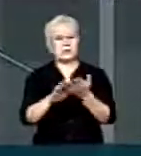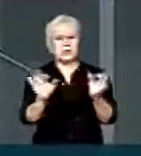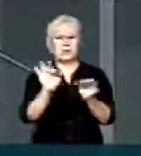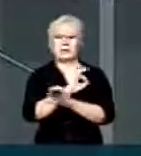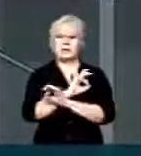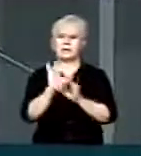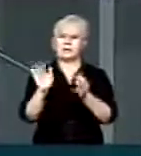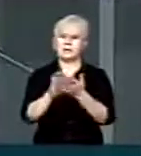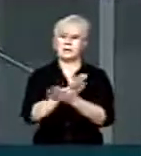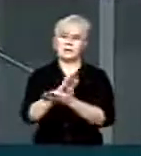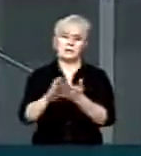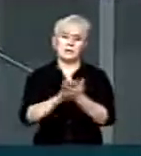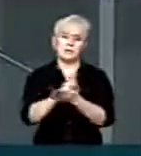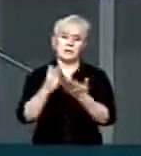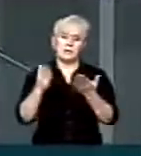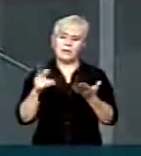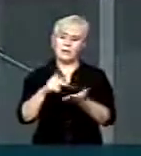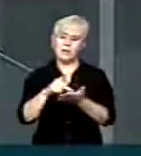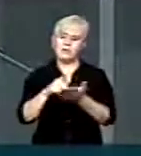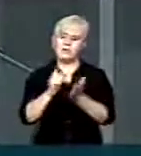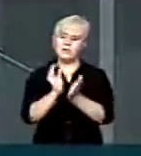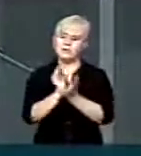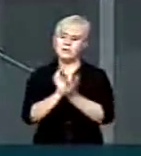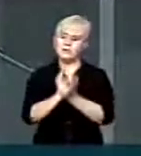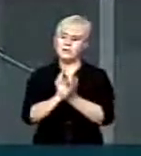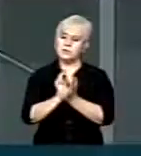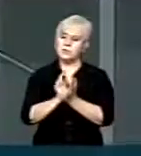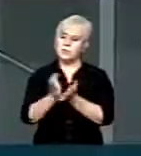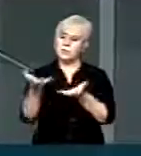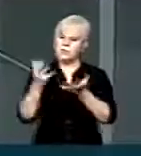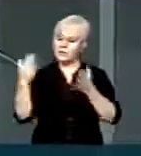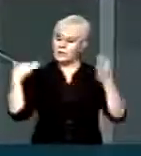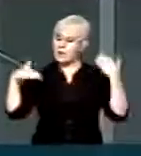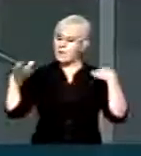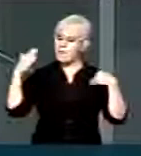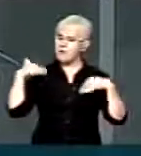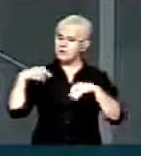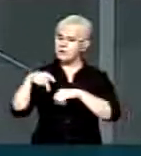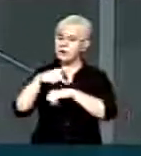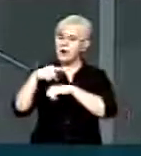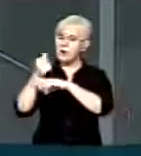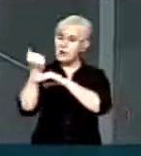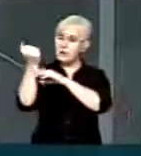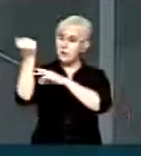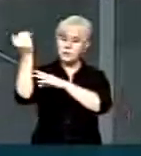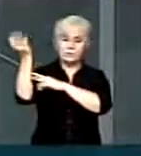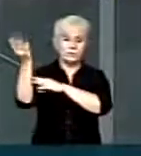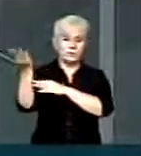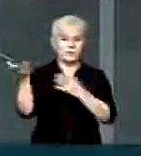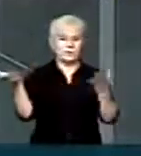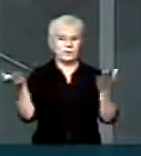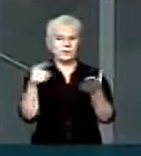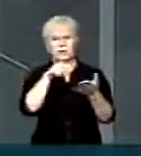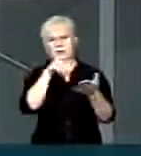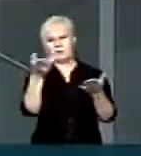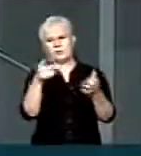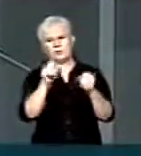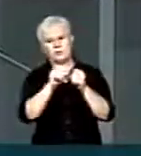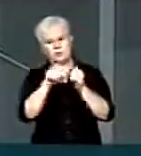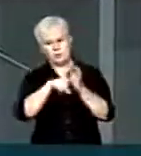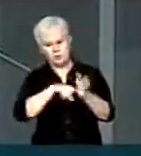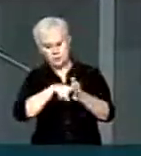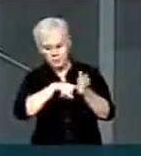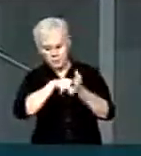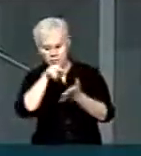lá É um passeio aos Países Baixos E que, portanto, neste momento Para quem quer fazer uma investigação